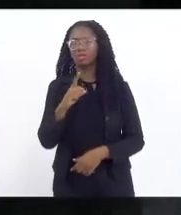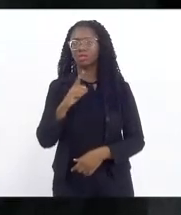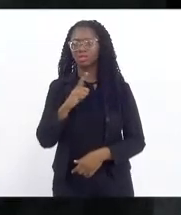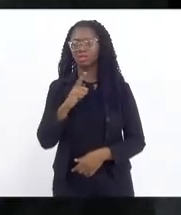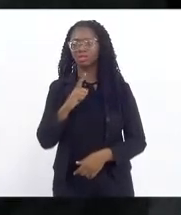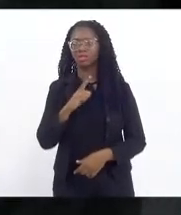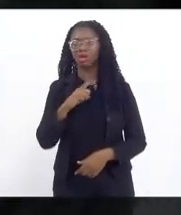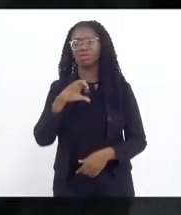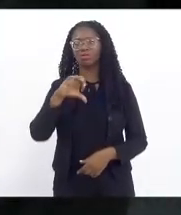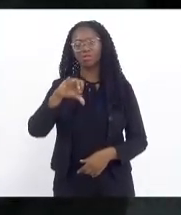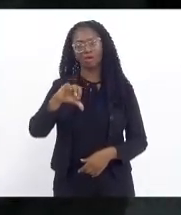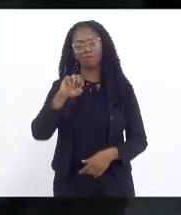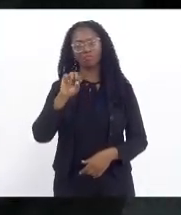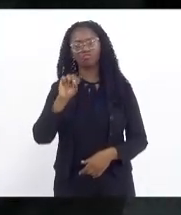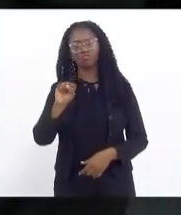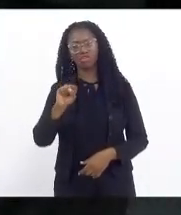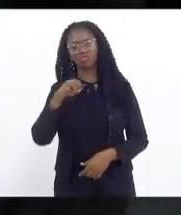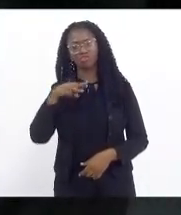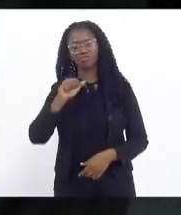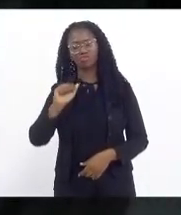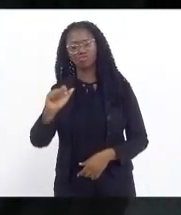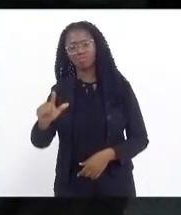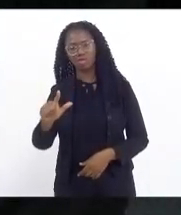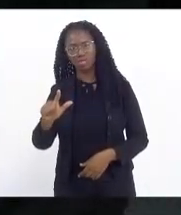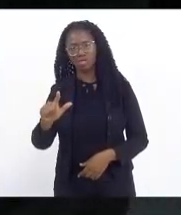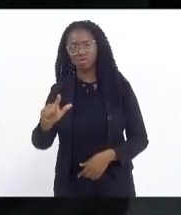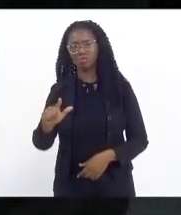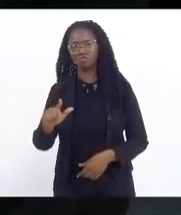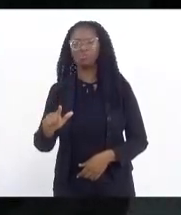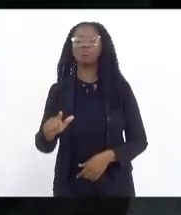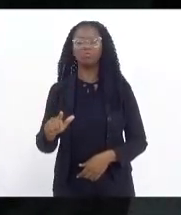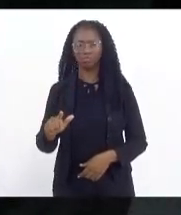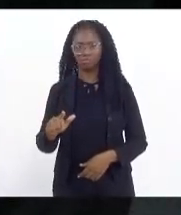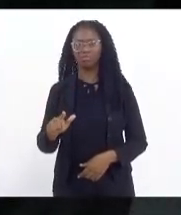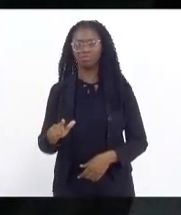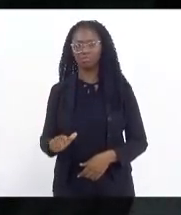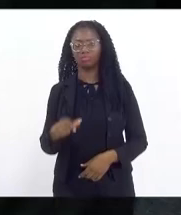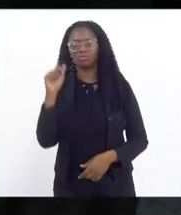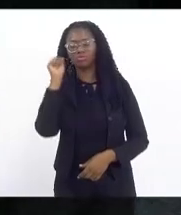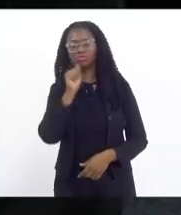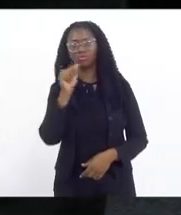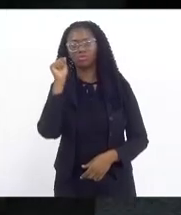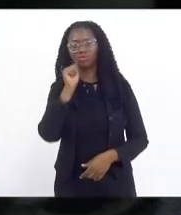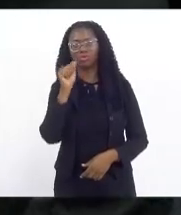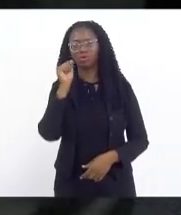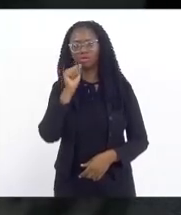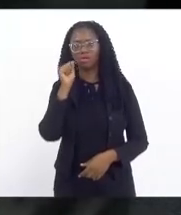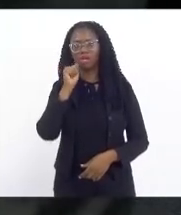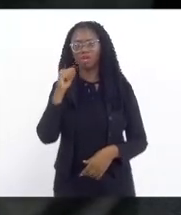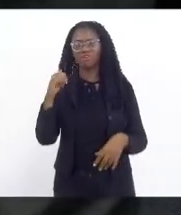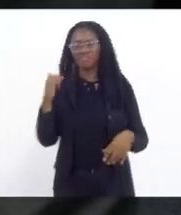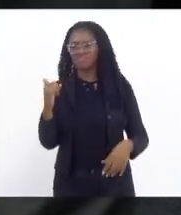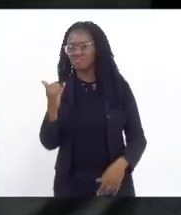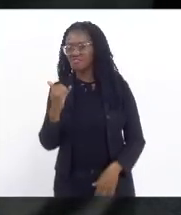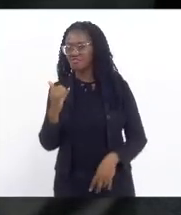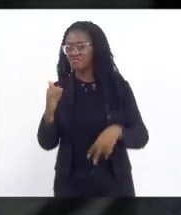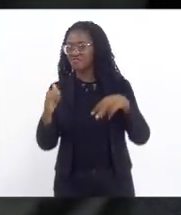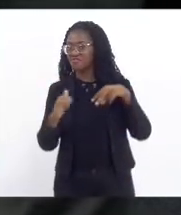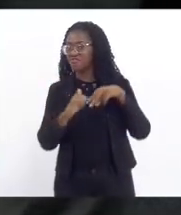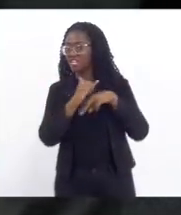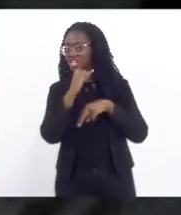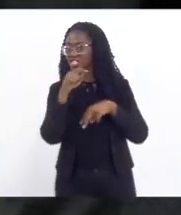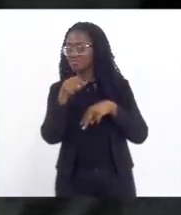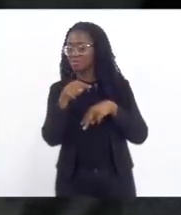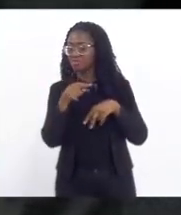98.681 mulheres vítimas de violência de gênero.